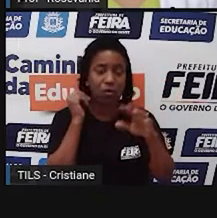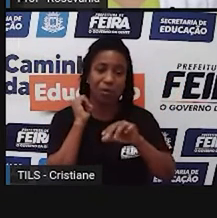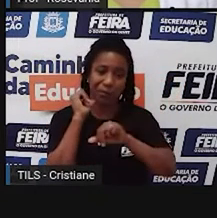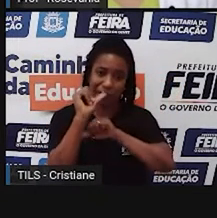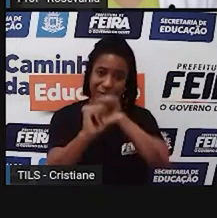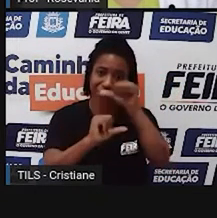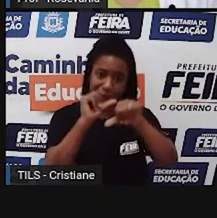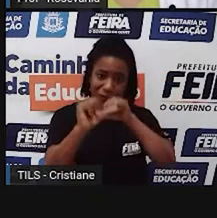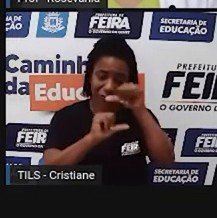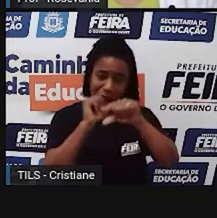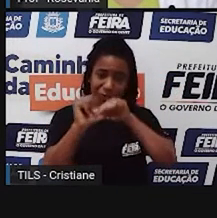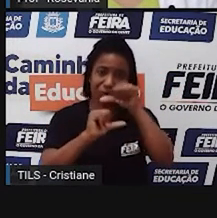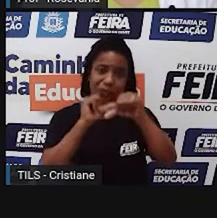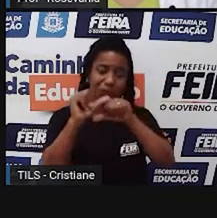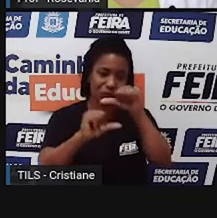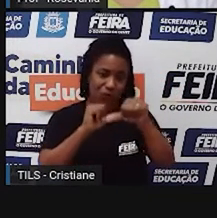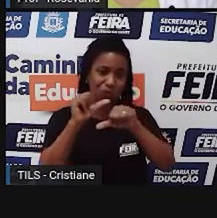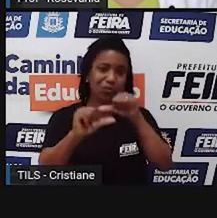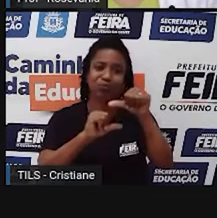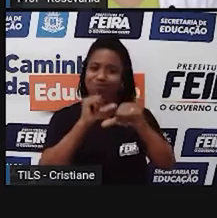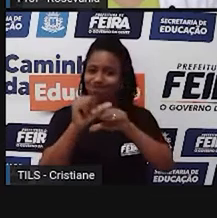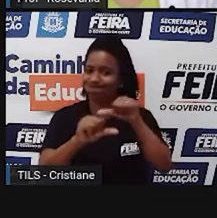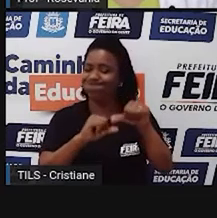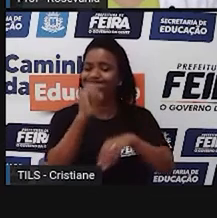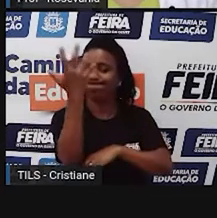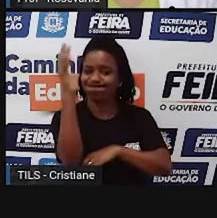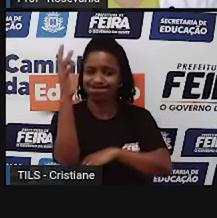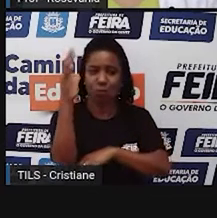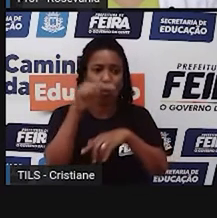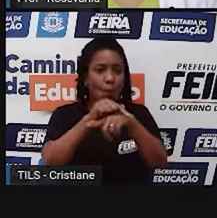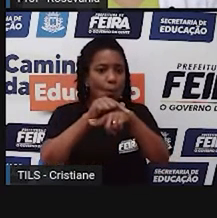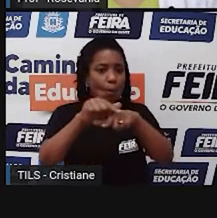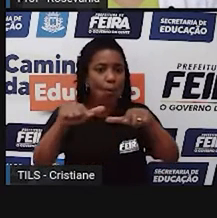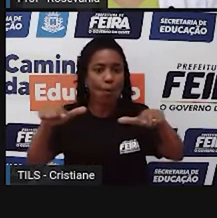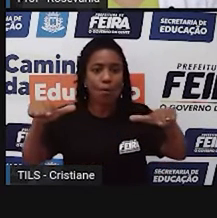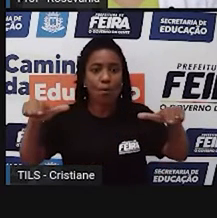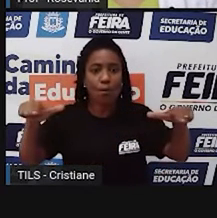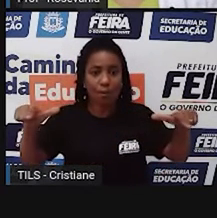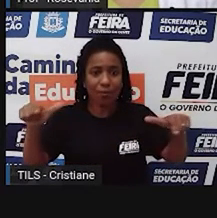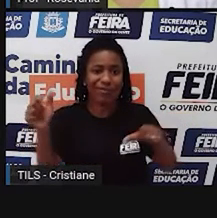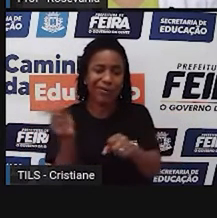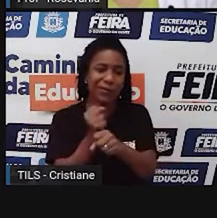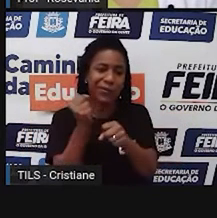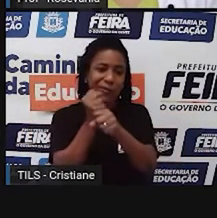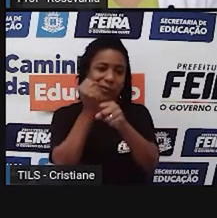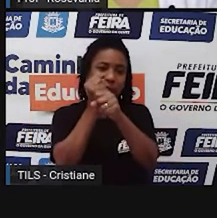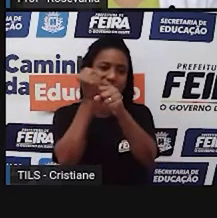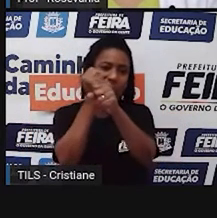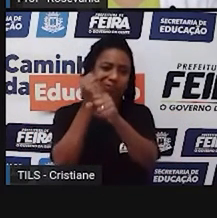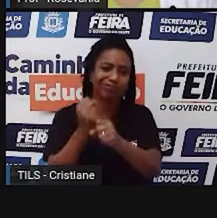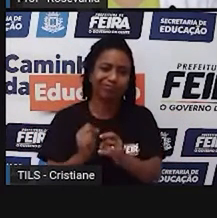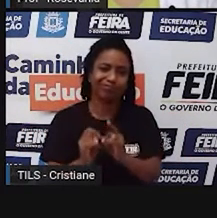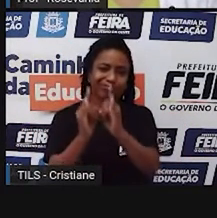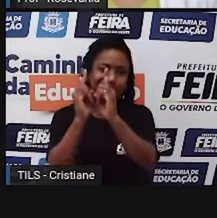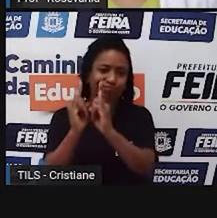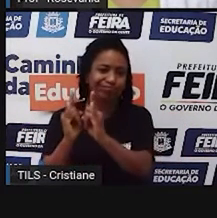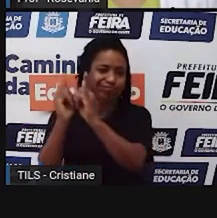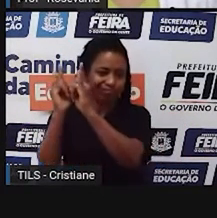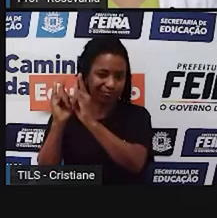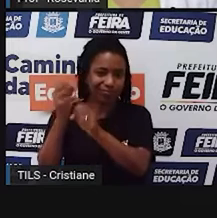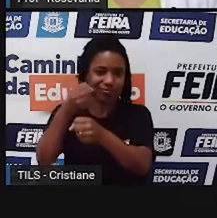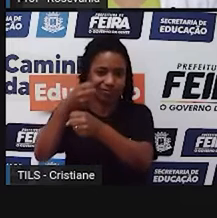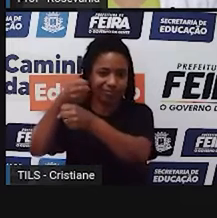vamos botar assim, ela fica totalmente modificada com as construções, e depois essas construções cedem lugar a